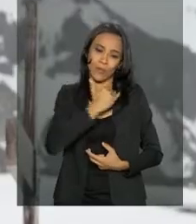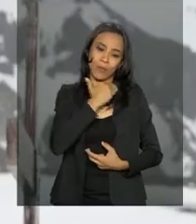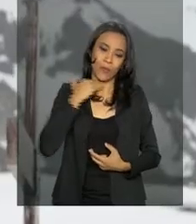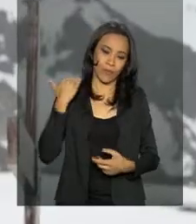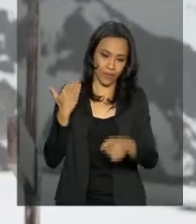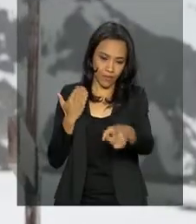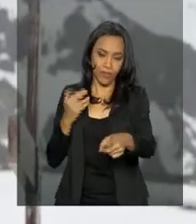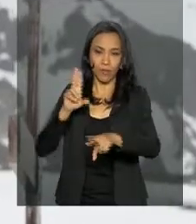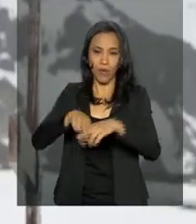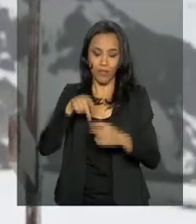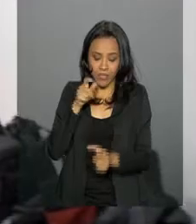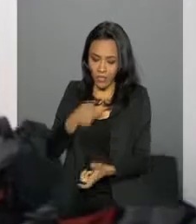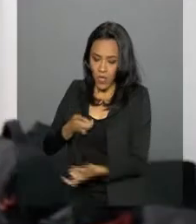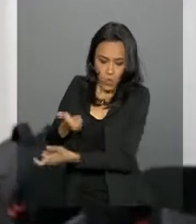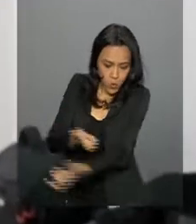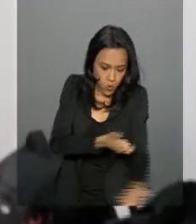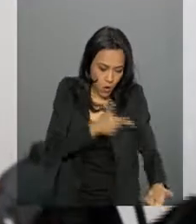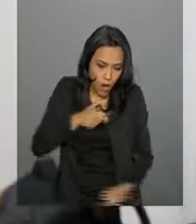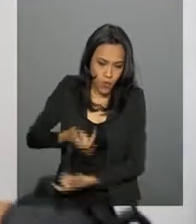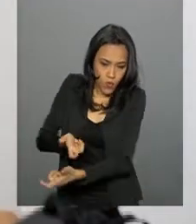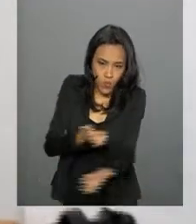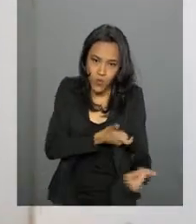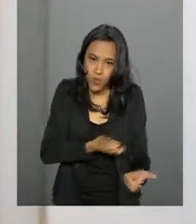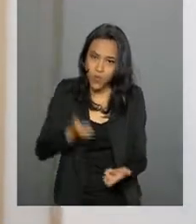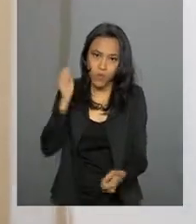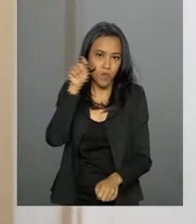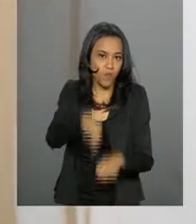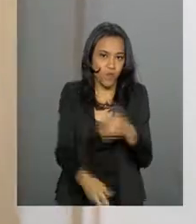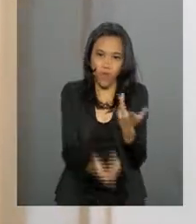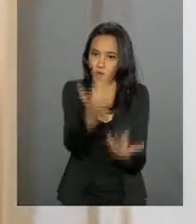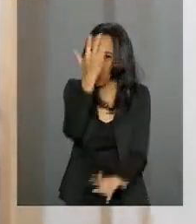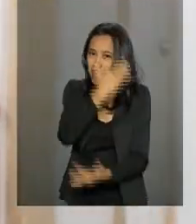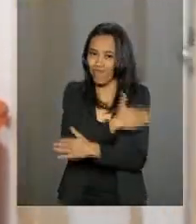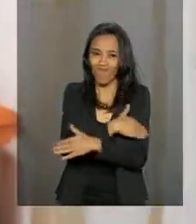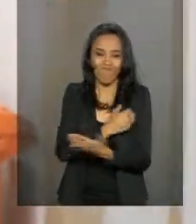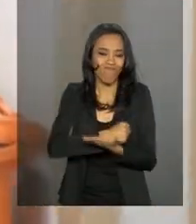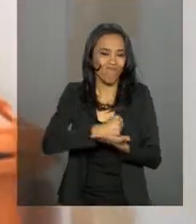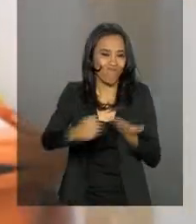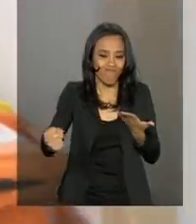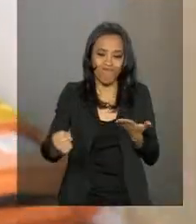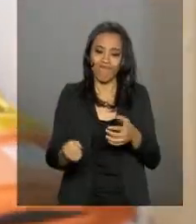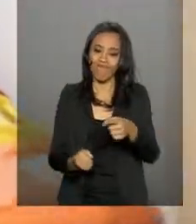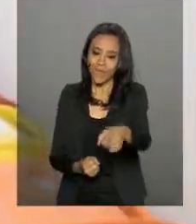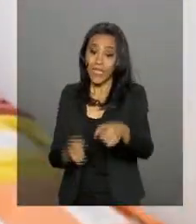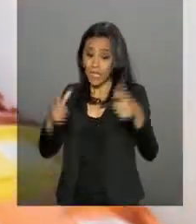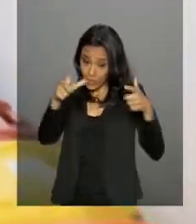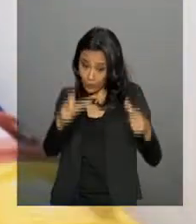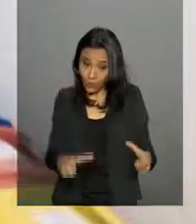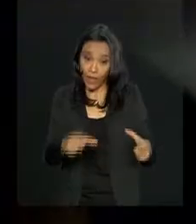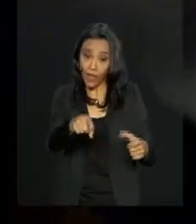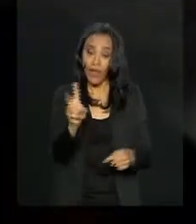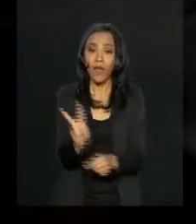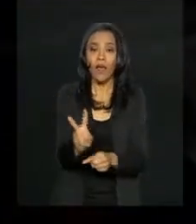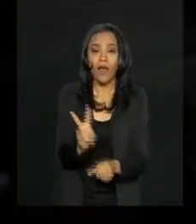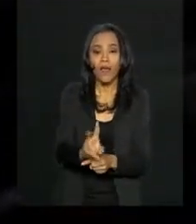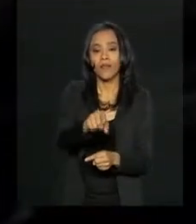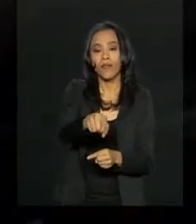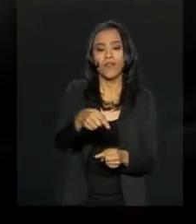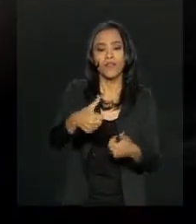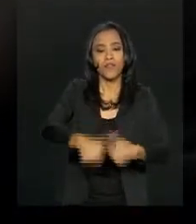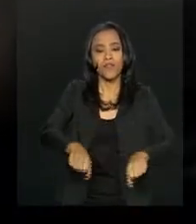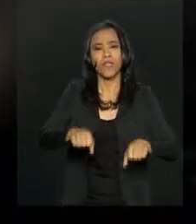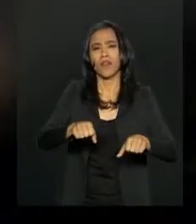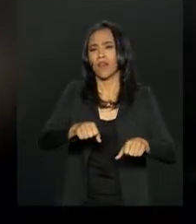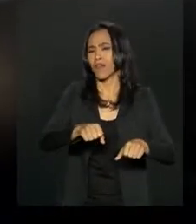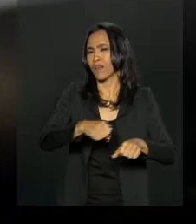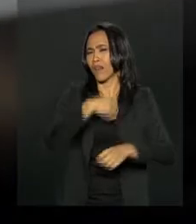combatendo o fogo. Desde o incidente, a estrutura provisória vem servindo de base para os grupos da Marinha, que ficam durante o